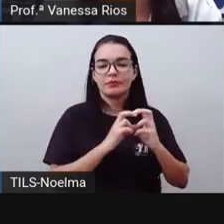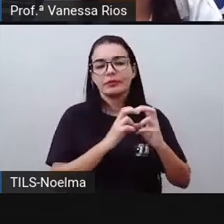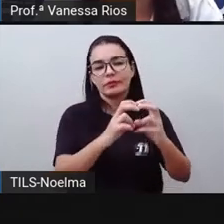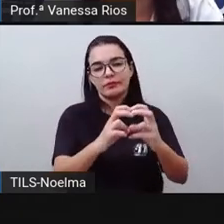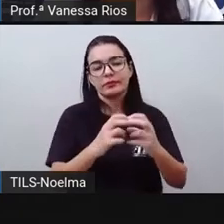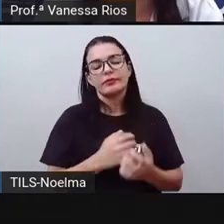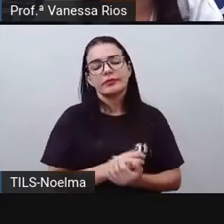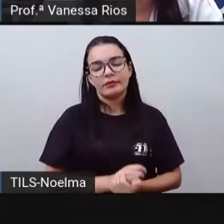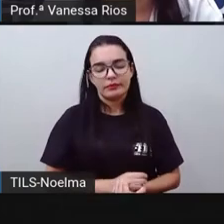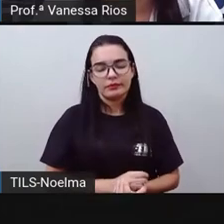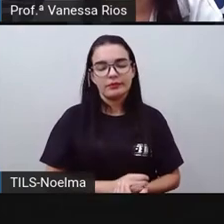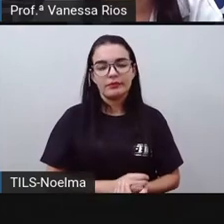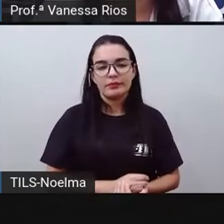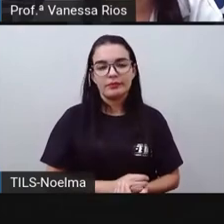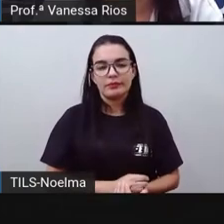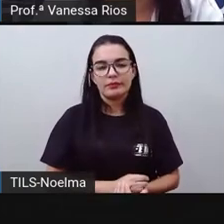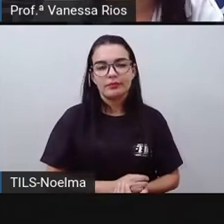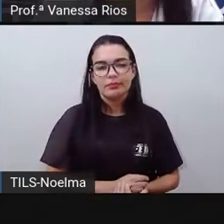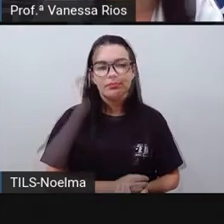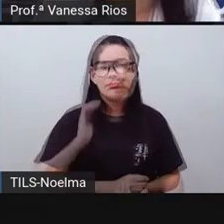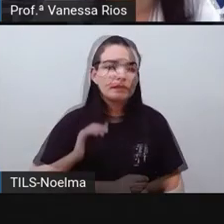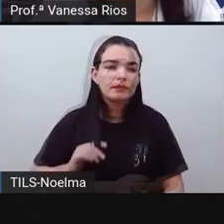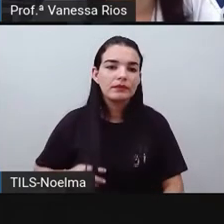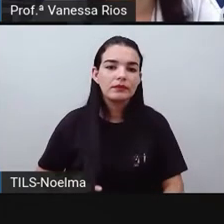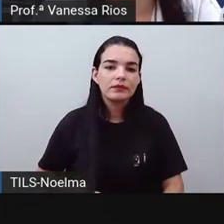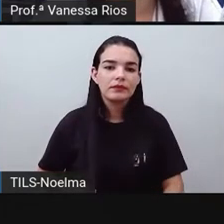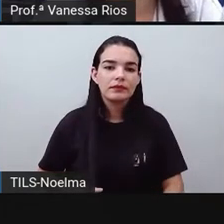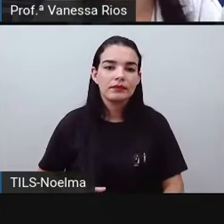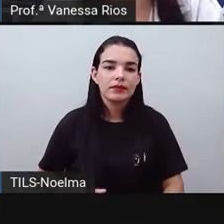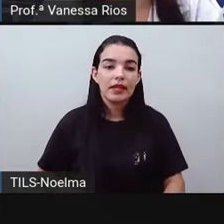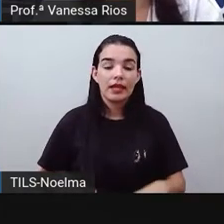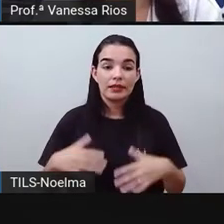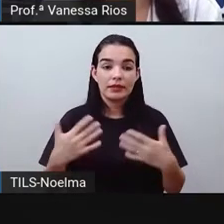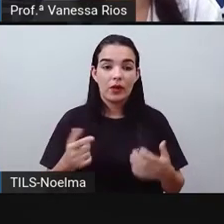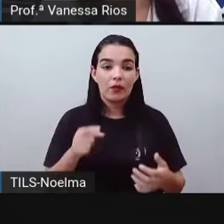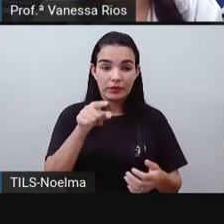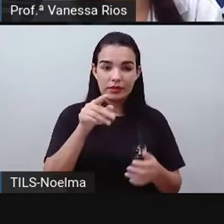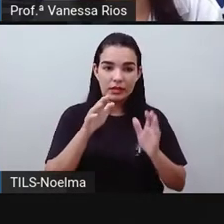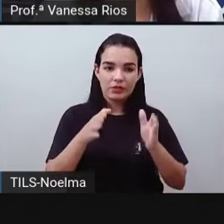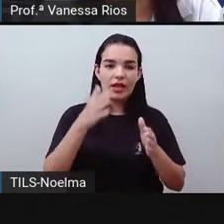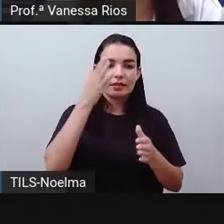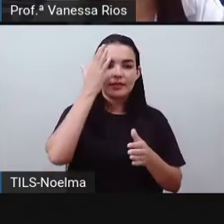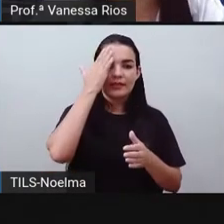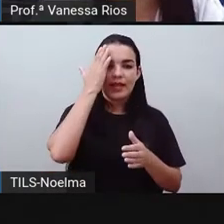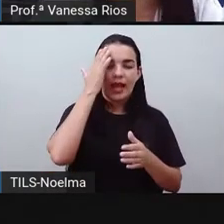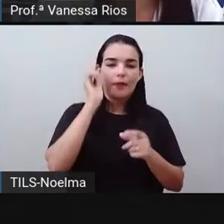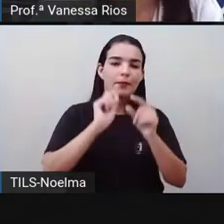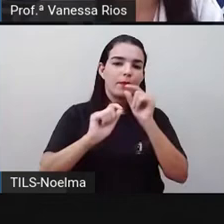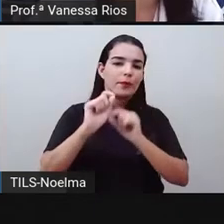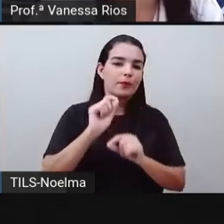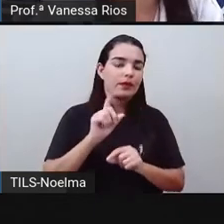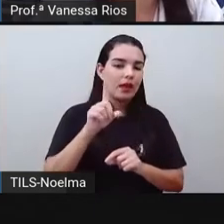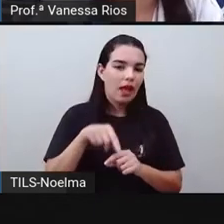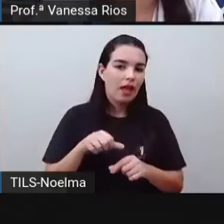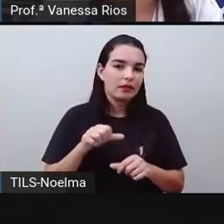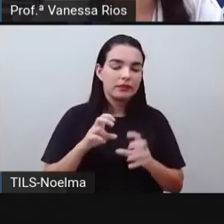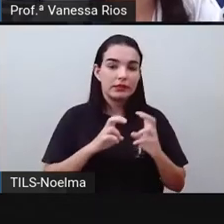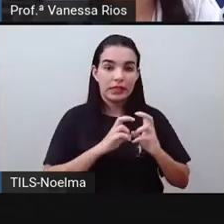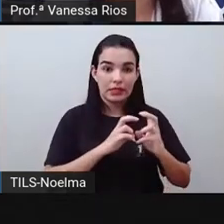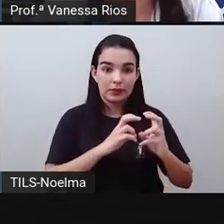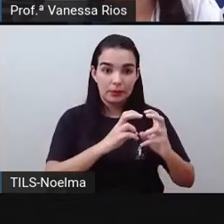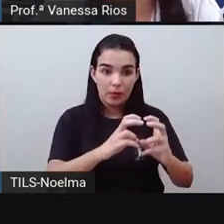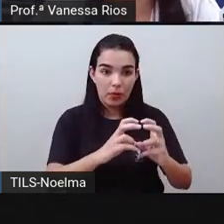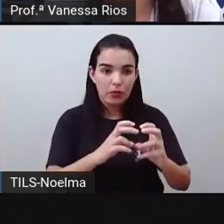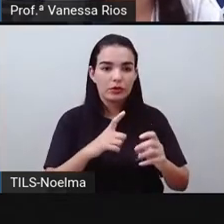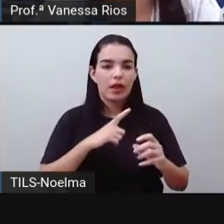rodoviário para o nosso país. E aí você já sabe, não é, o que é transporte. A PRO